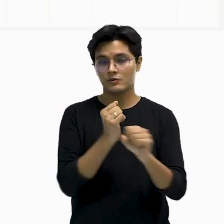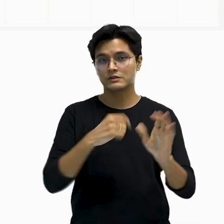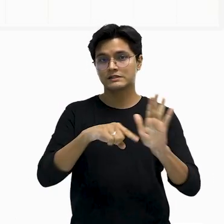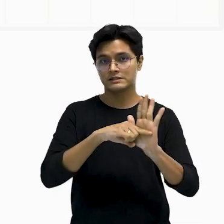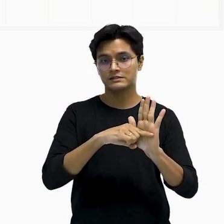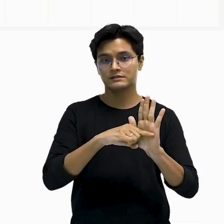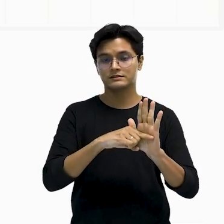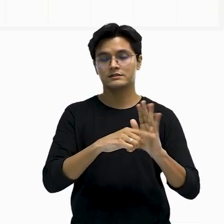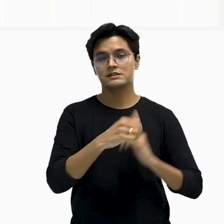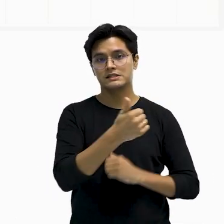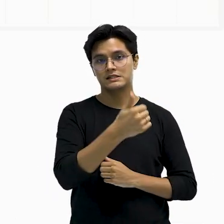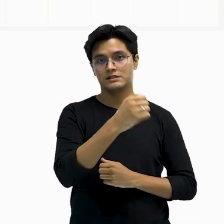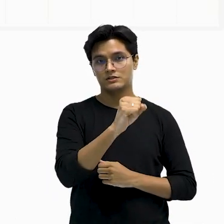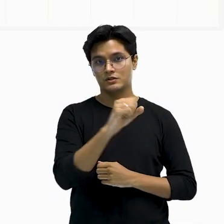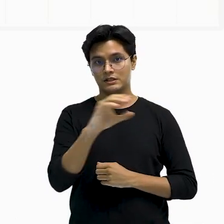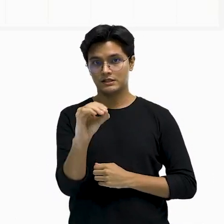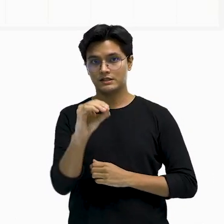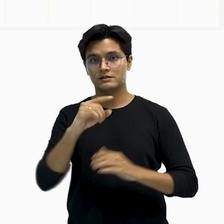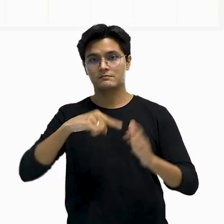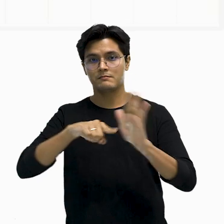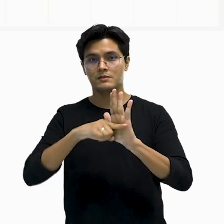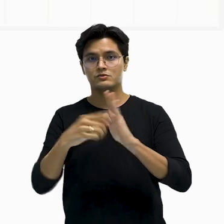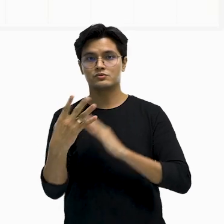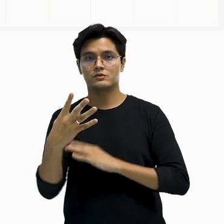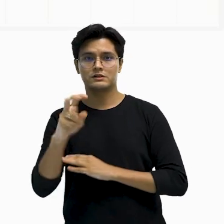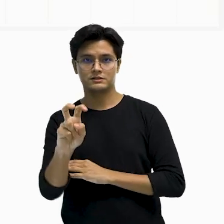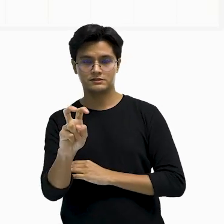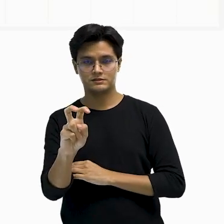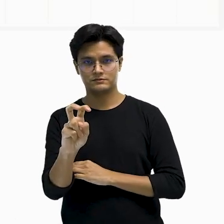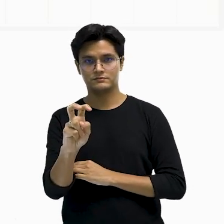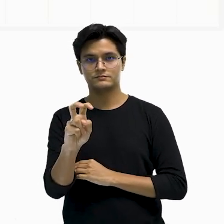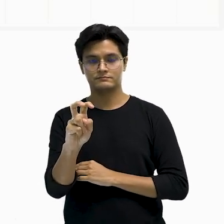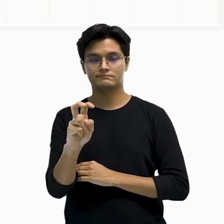45, tudo bem? Por quê?